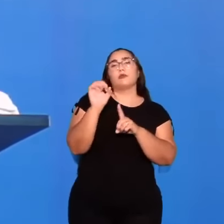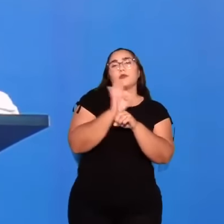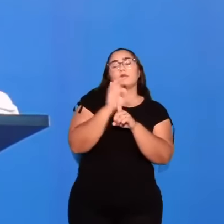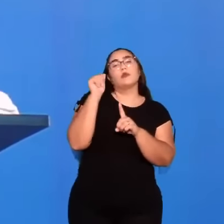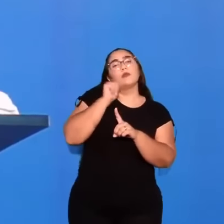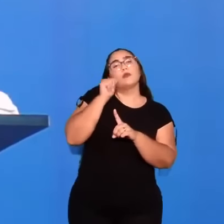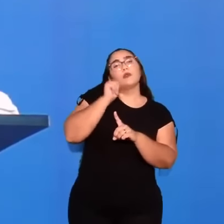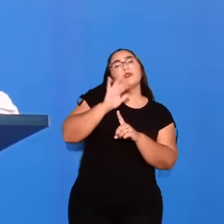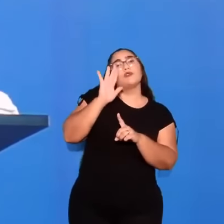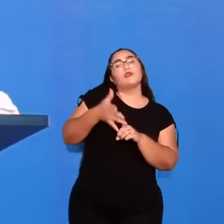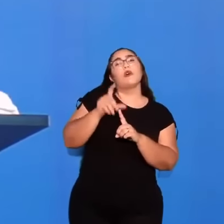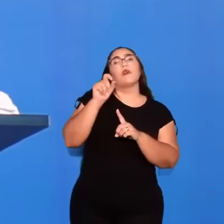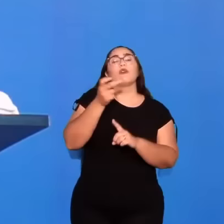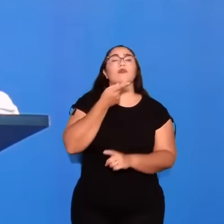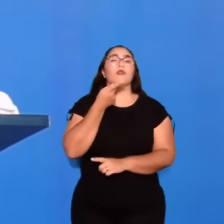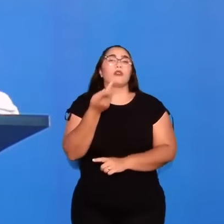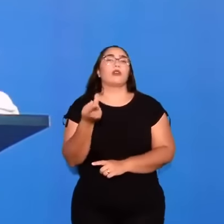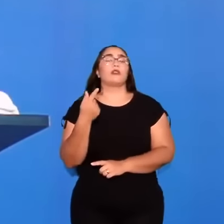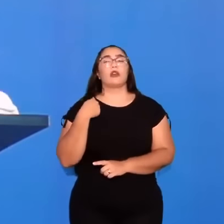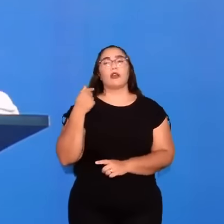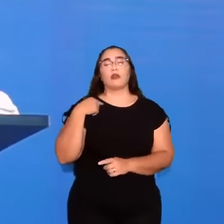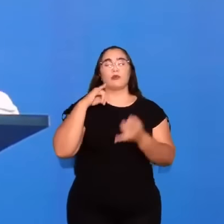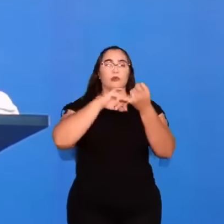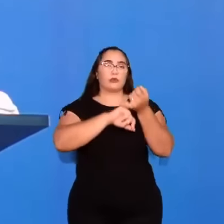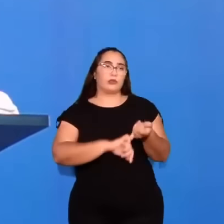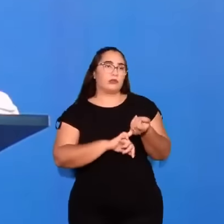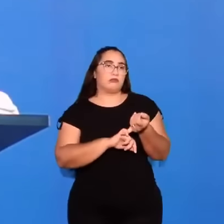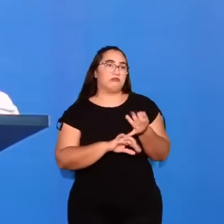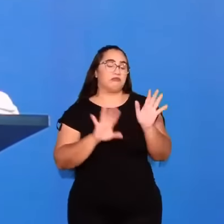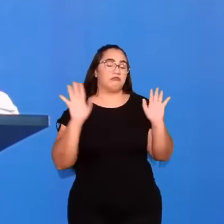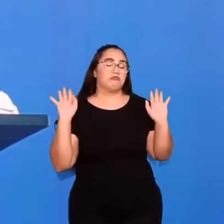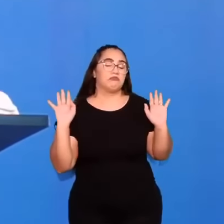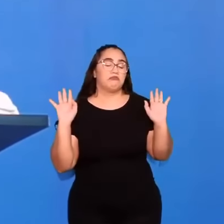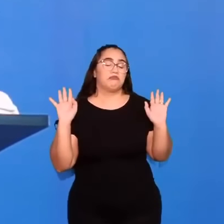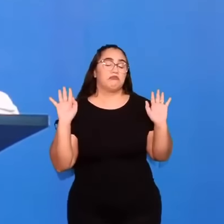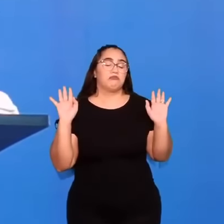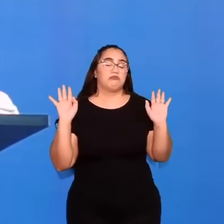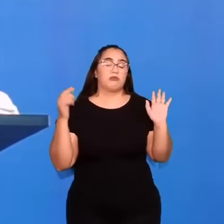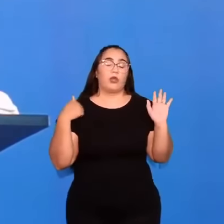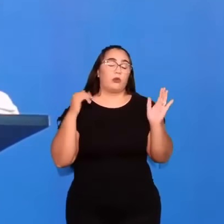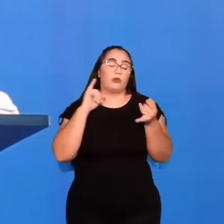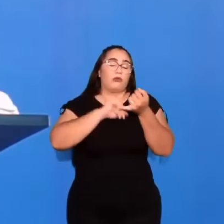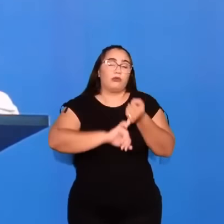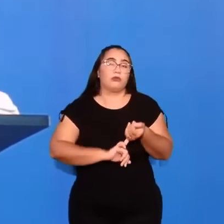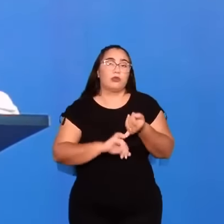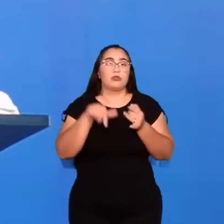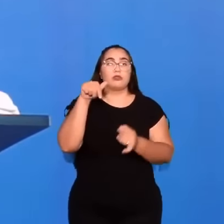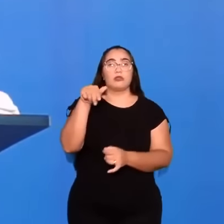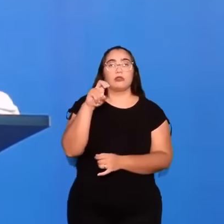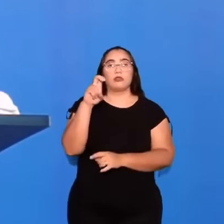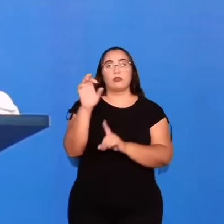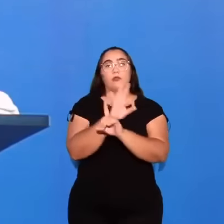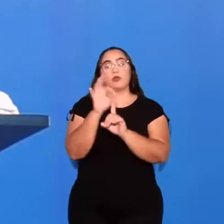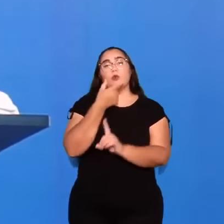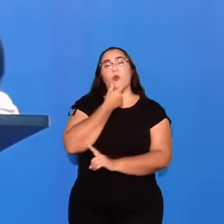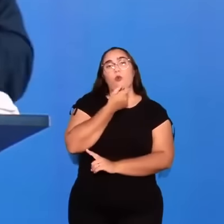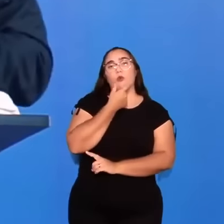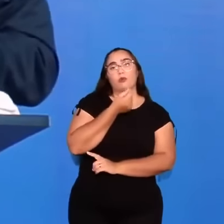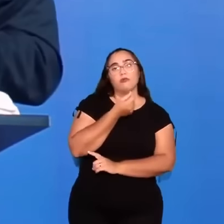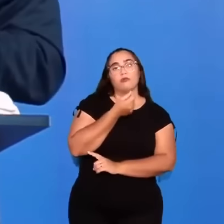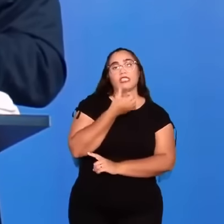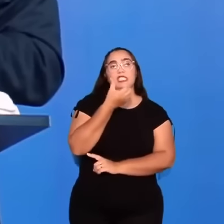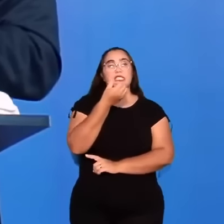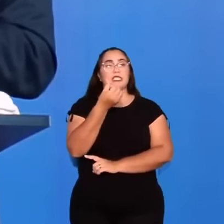já admitiram ter traído de alguma forma, em algum momento, os seus cônjuges. 75% dos homens e